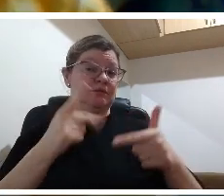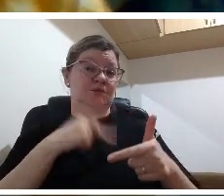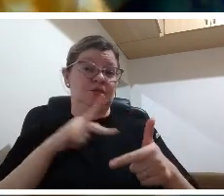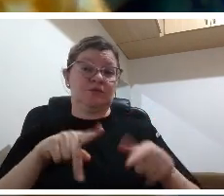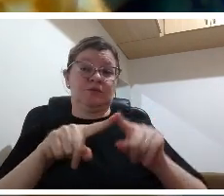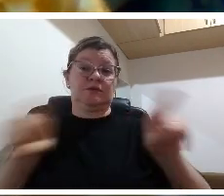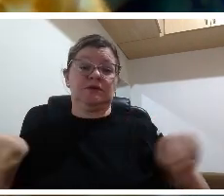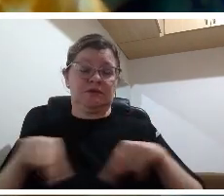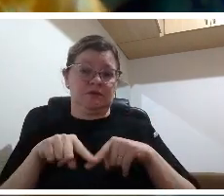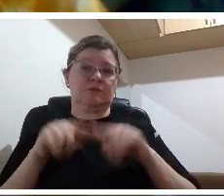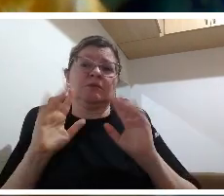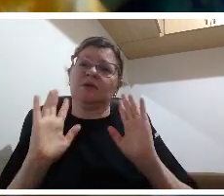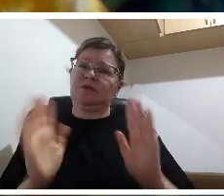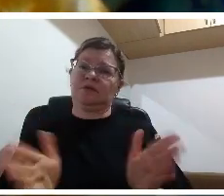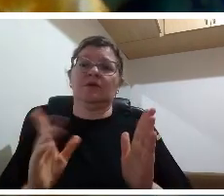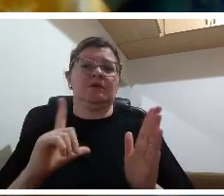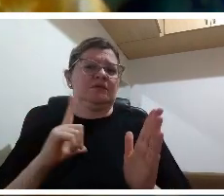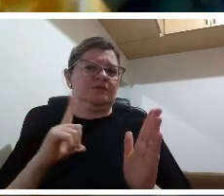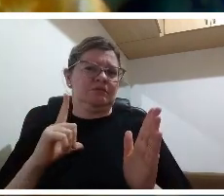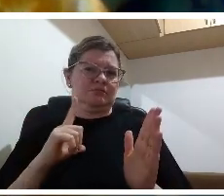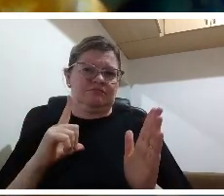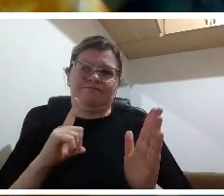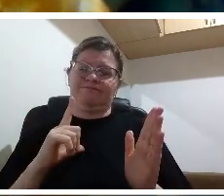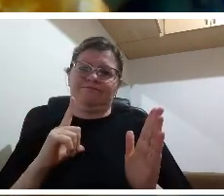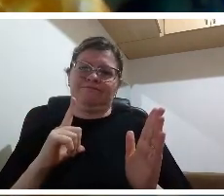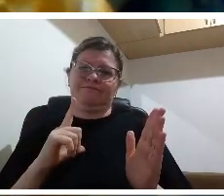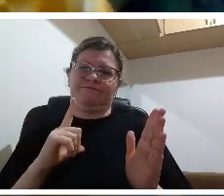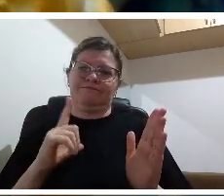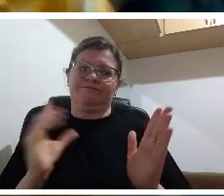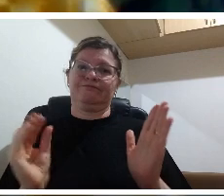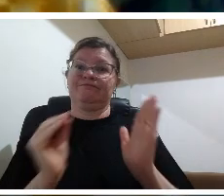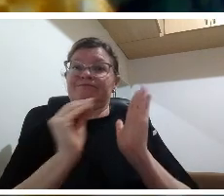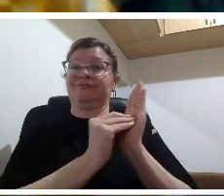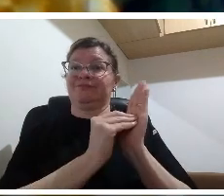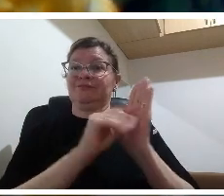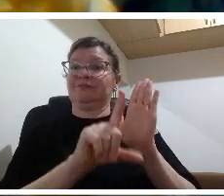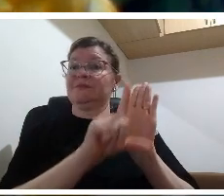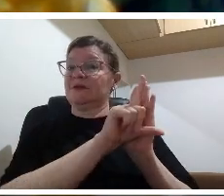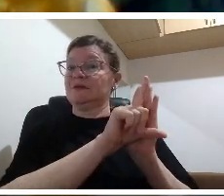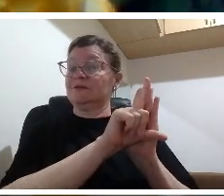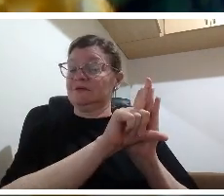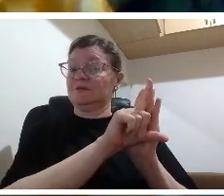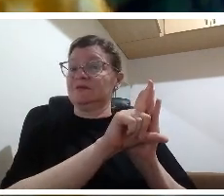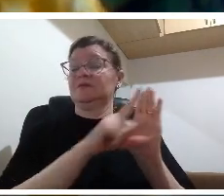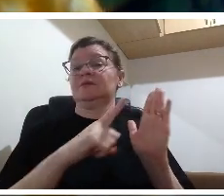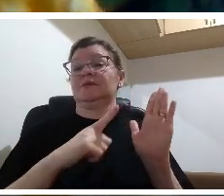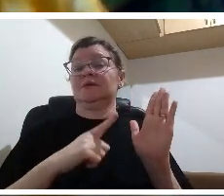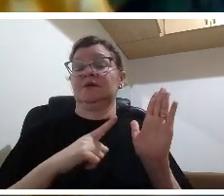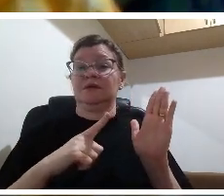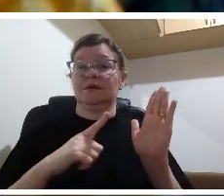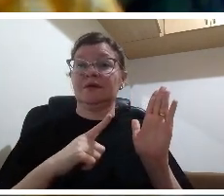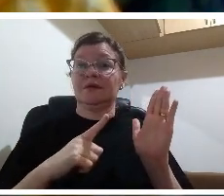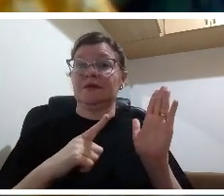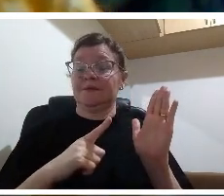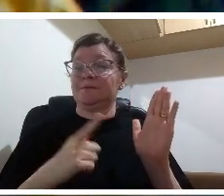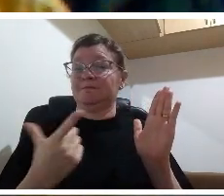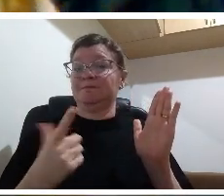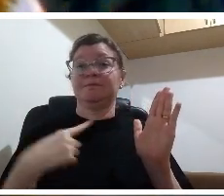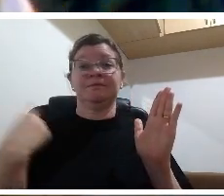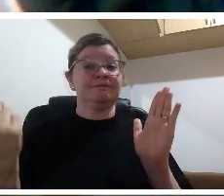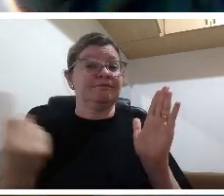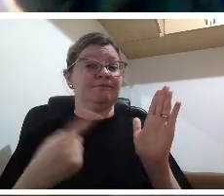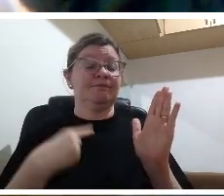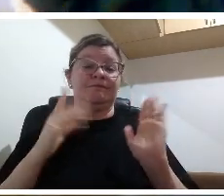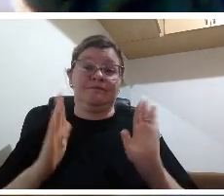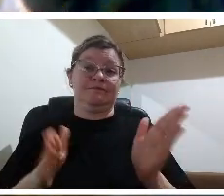hoje as redes municipais de ensino tem o famoso SAEB agora mais IDEB o sistema de